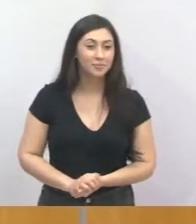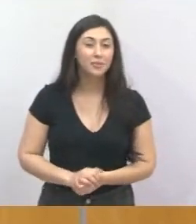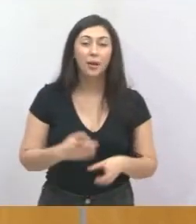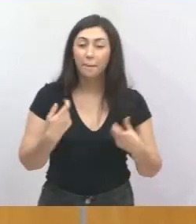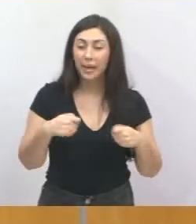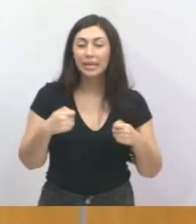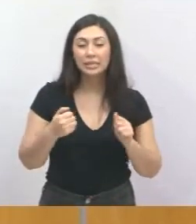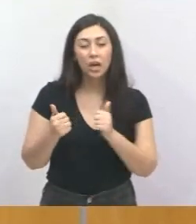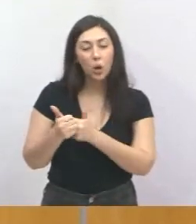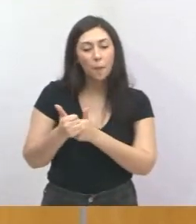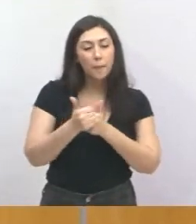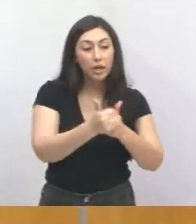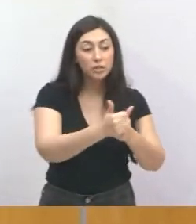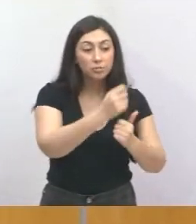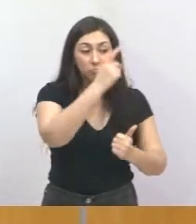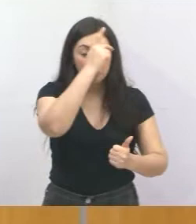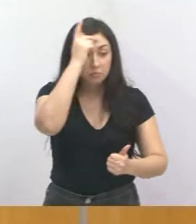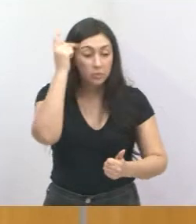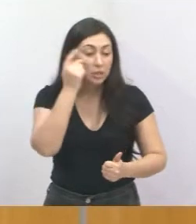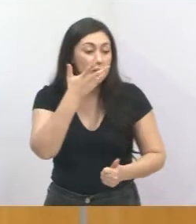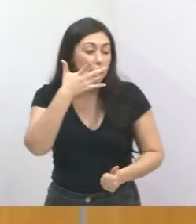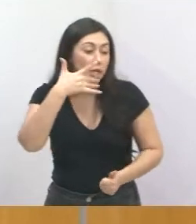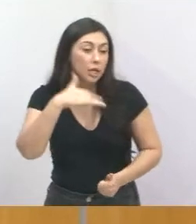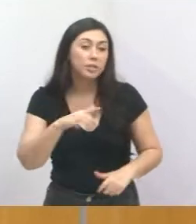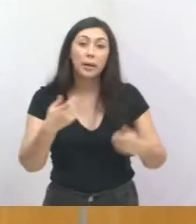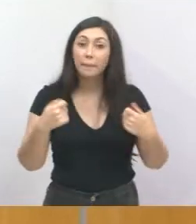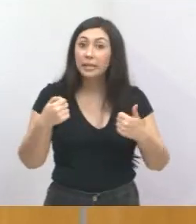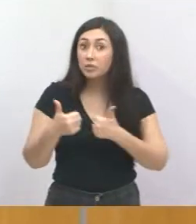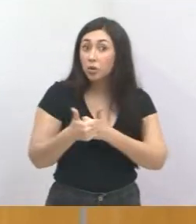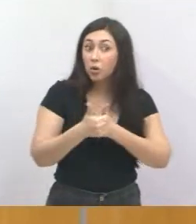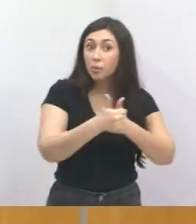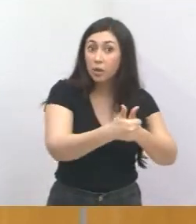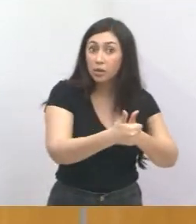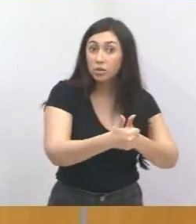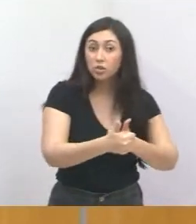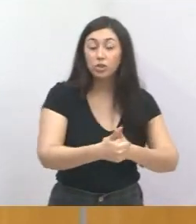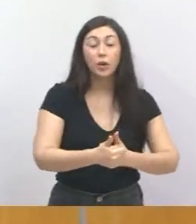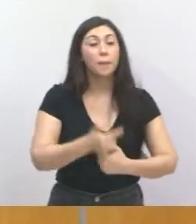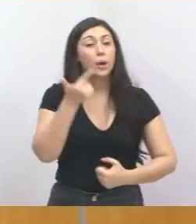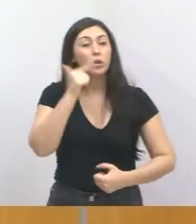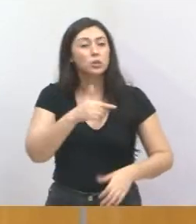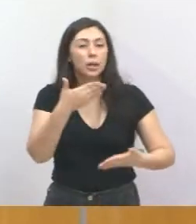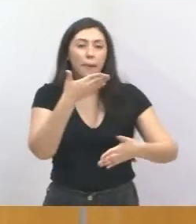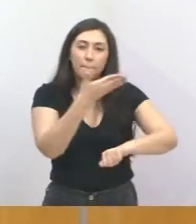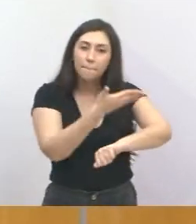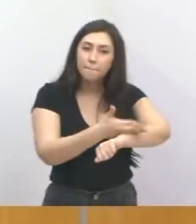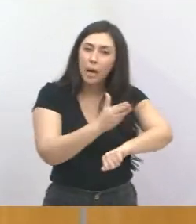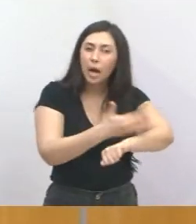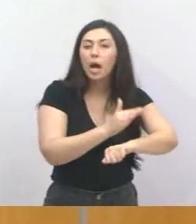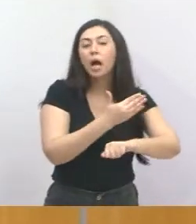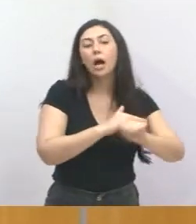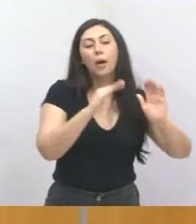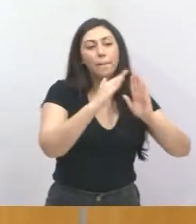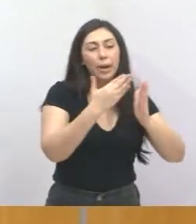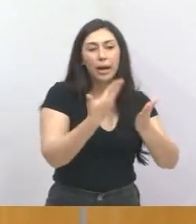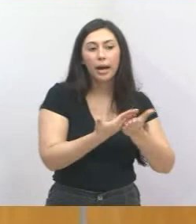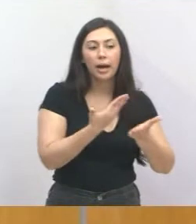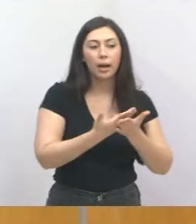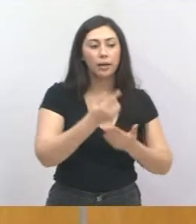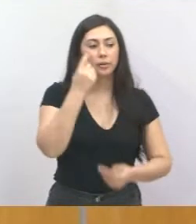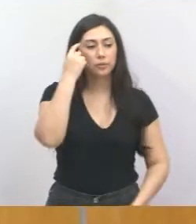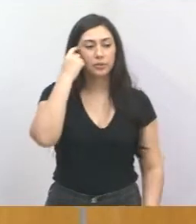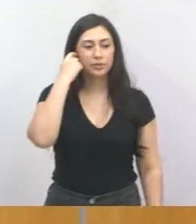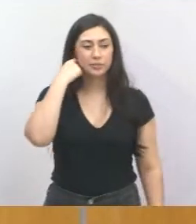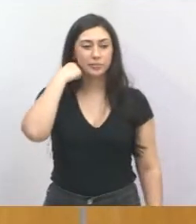as crianças que tanto precisam de um acompanhante para assistir e frequentar normalmente as salas de aula.